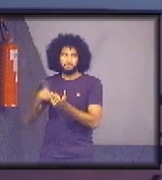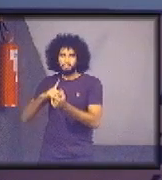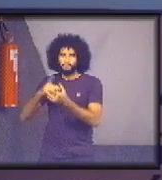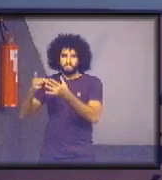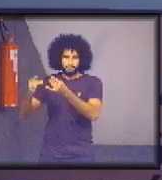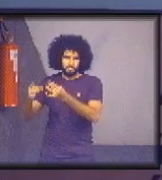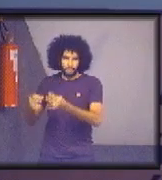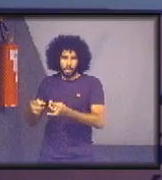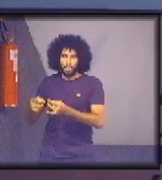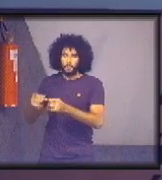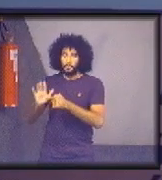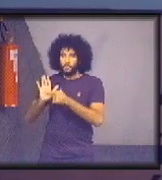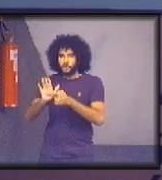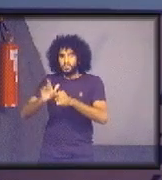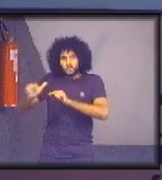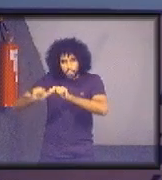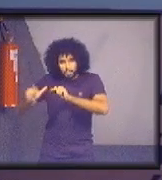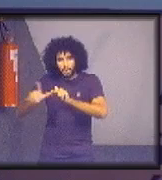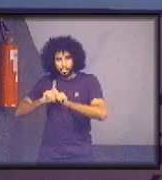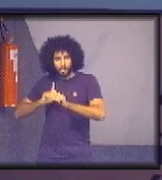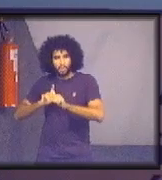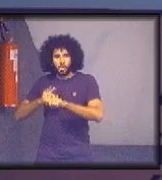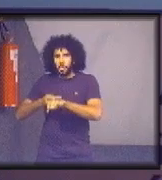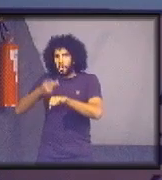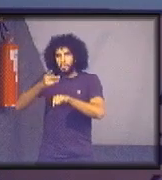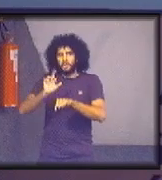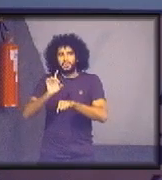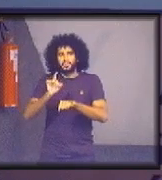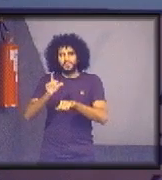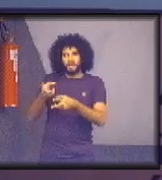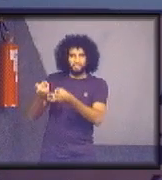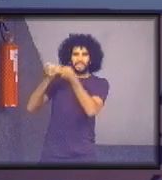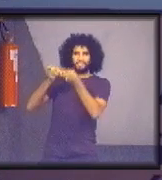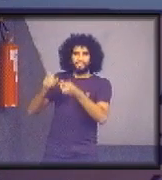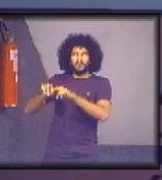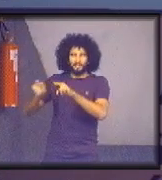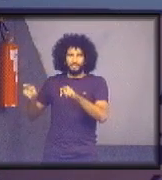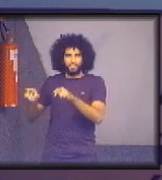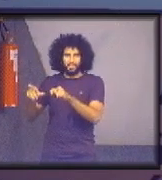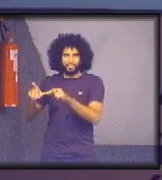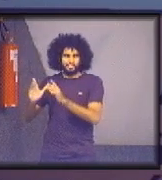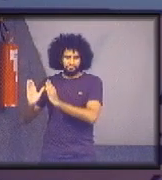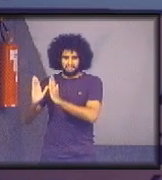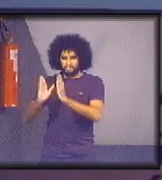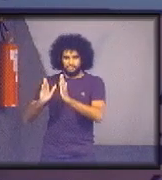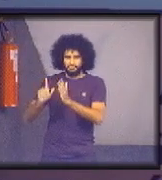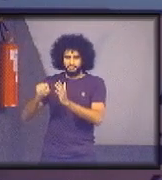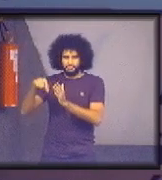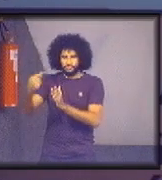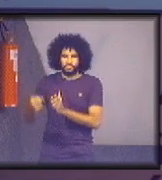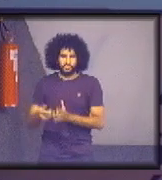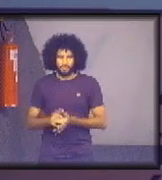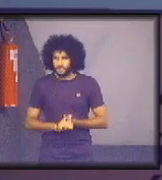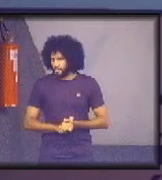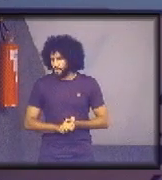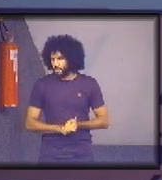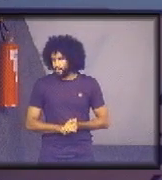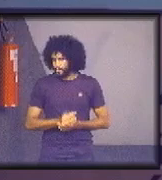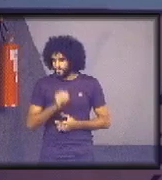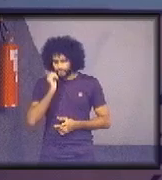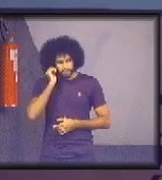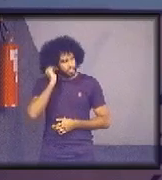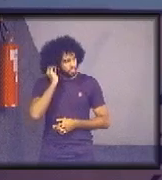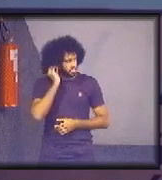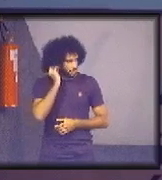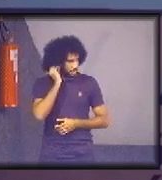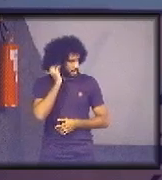trabalho esteja sendo feito. O prêmio é um mero reconhecimento. Ele é uma fase depois. Ele vem depois do trabalho. O importante é que o